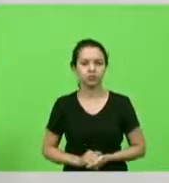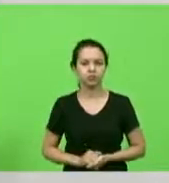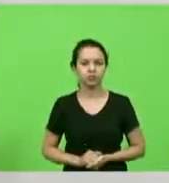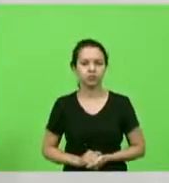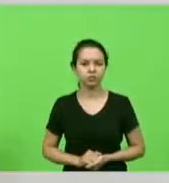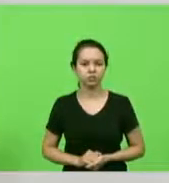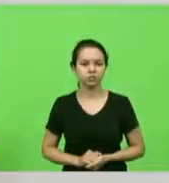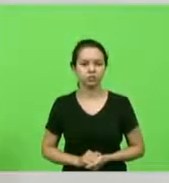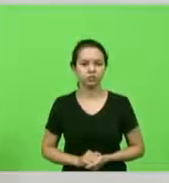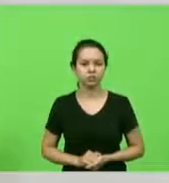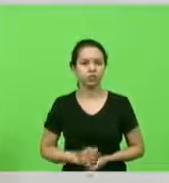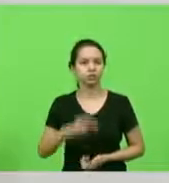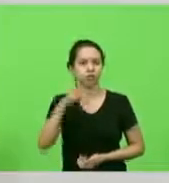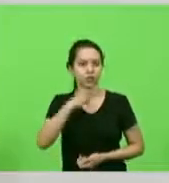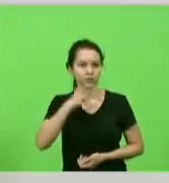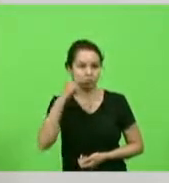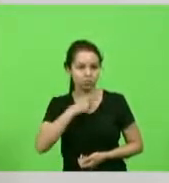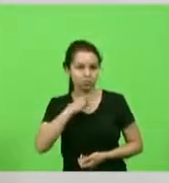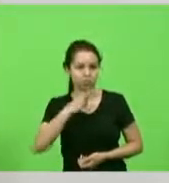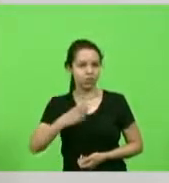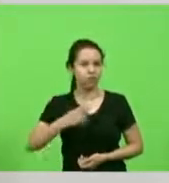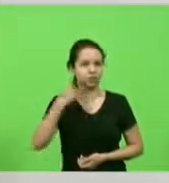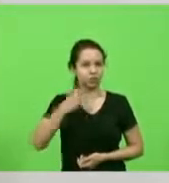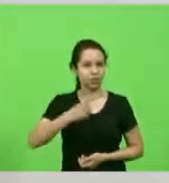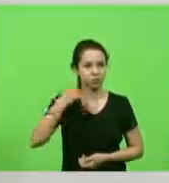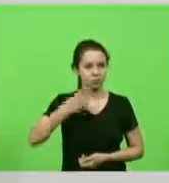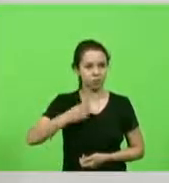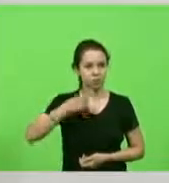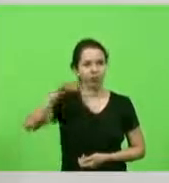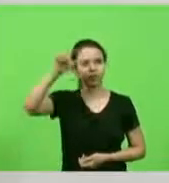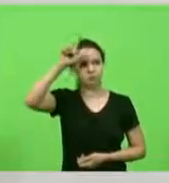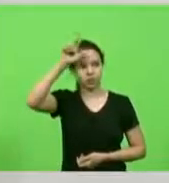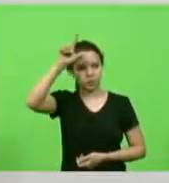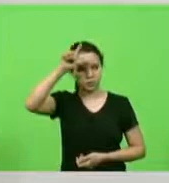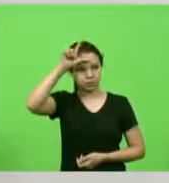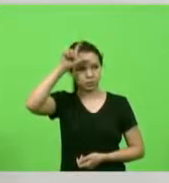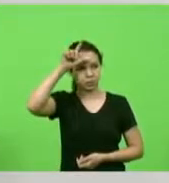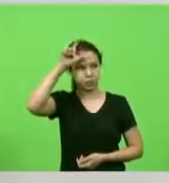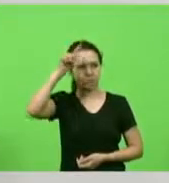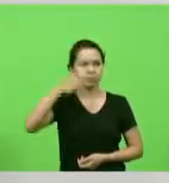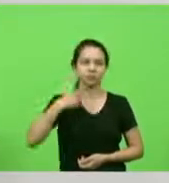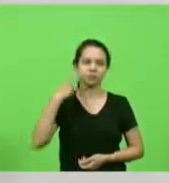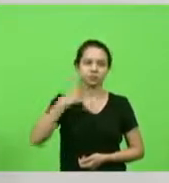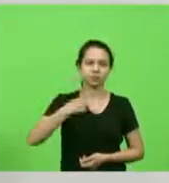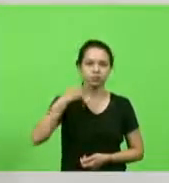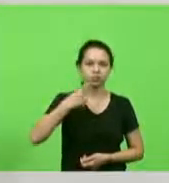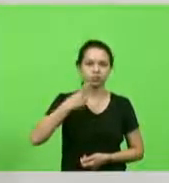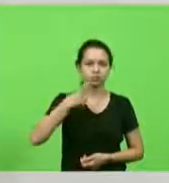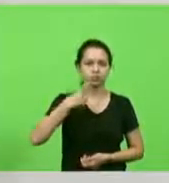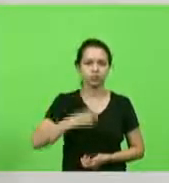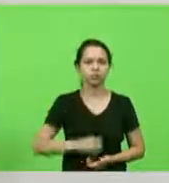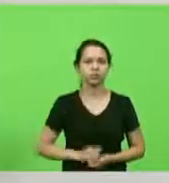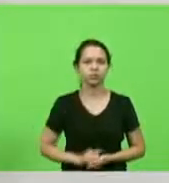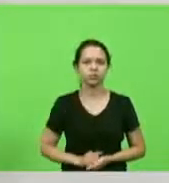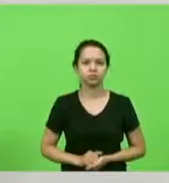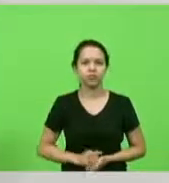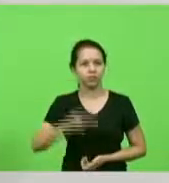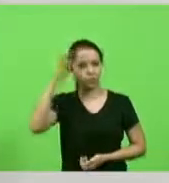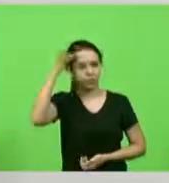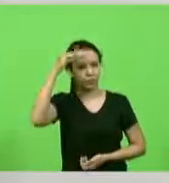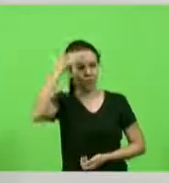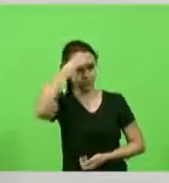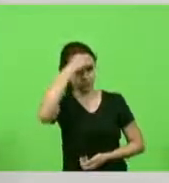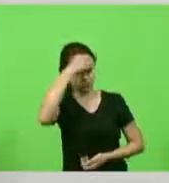Kennedy Nunes deputado Lima deputado Fabiano da